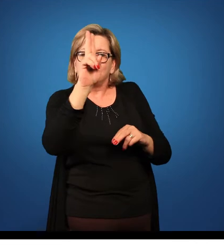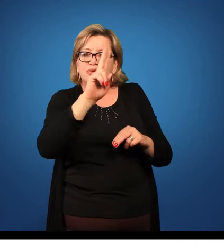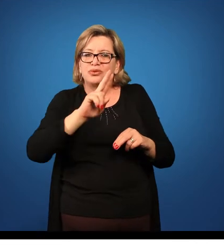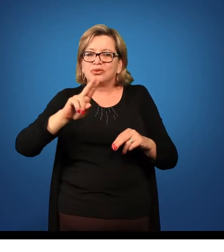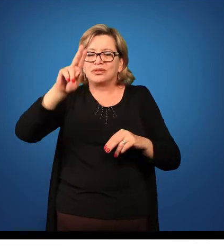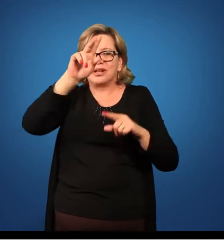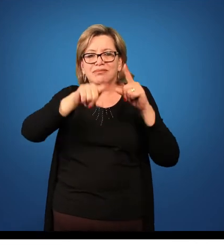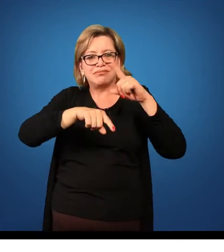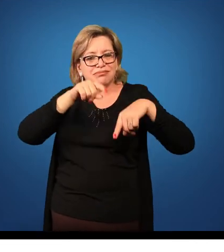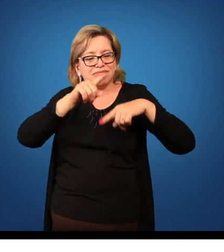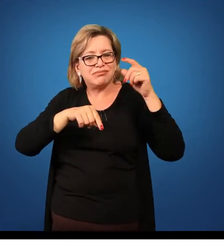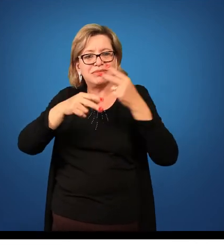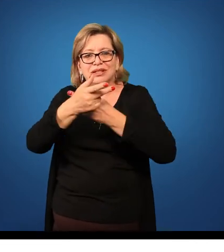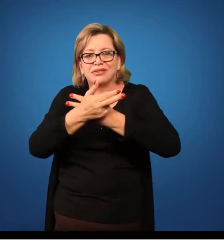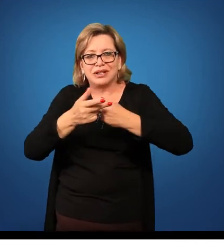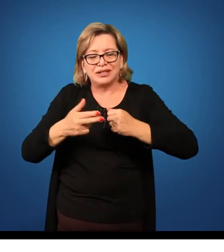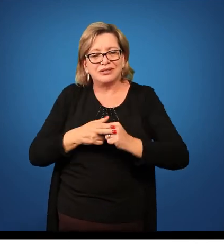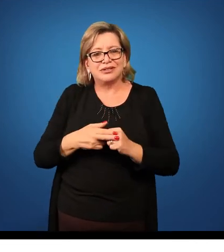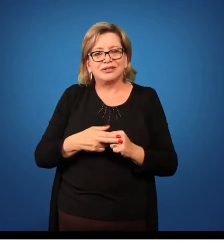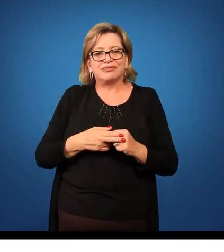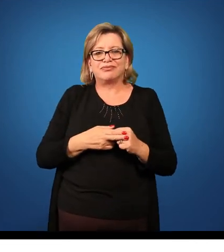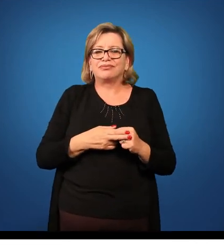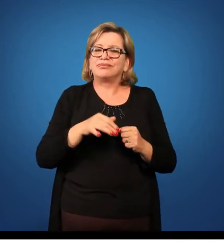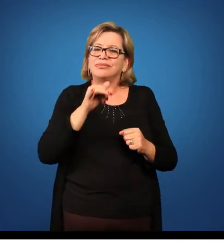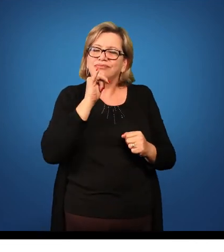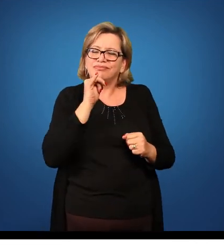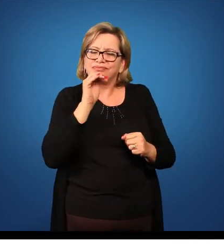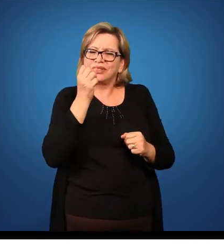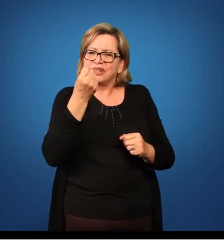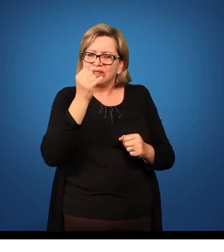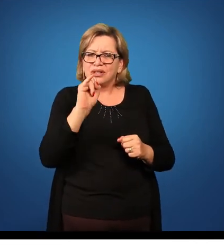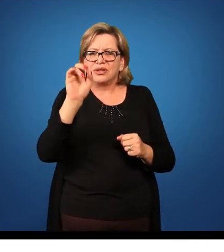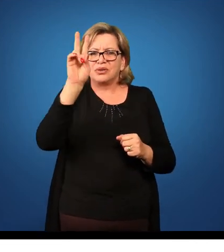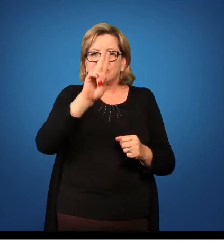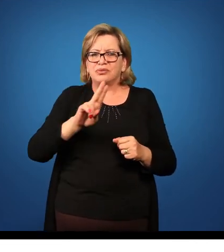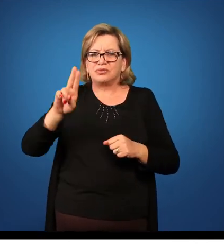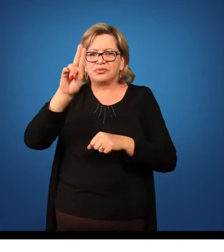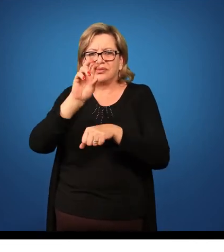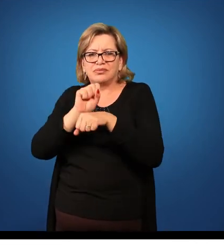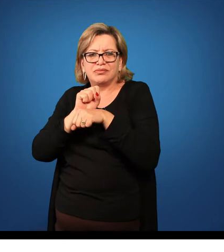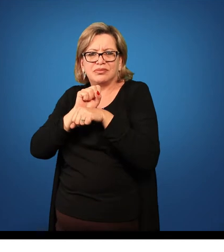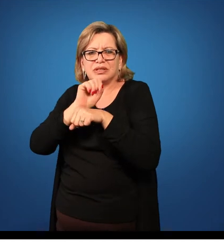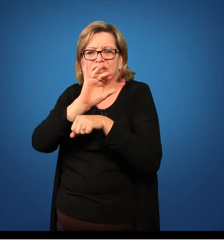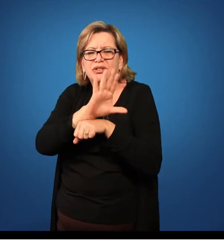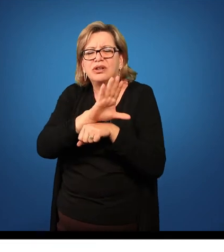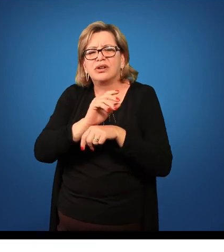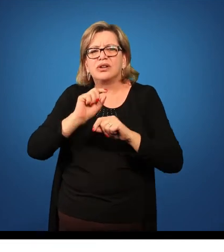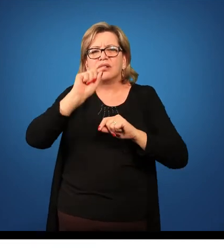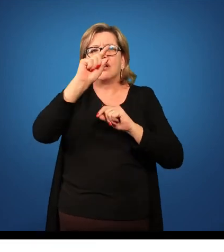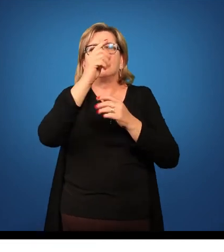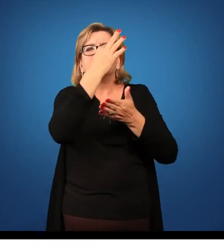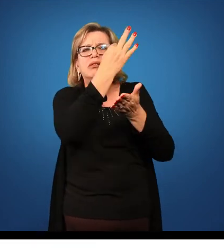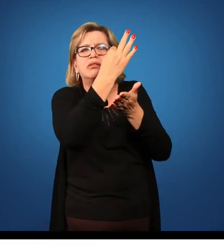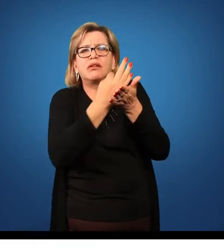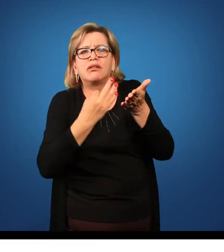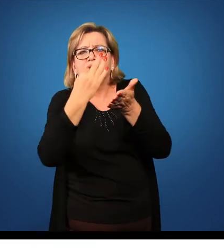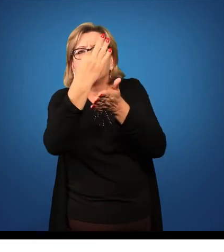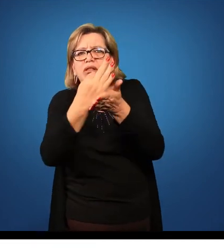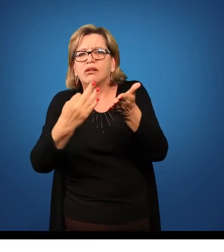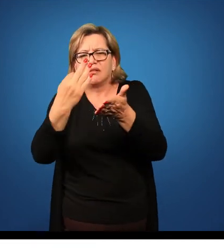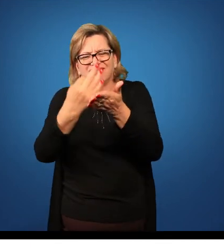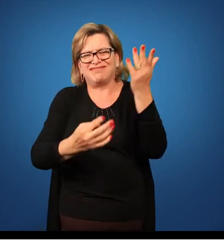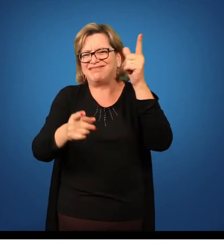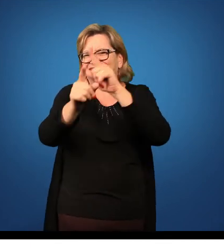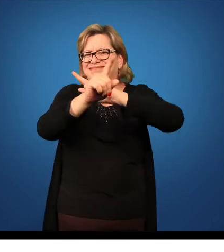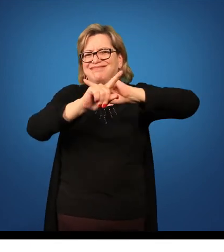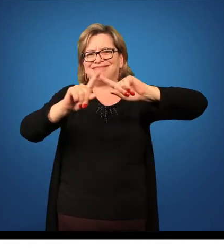recursos multimídia, então se você vai utilizar o Datashow, não adianta só você utilizar slides com conteúdo, somente com